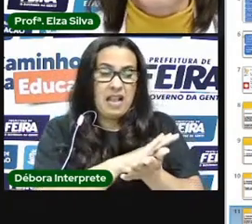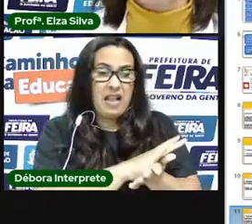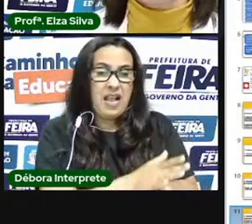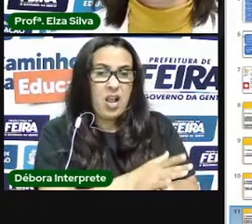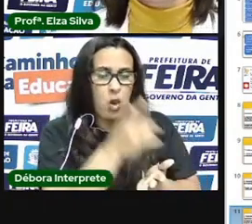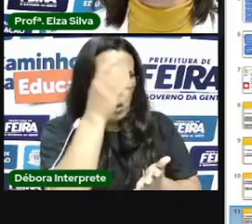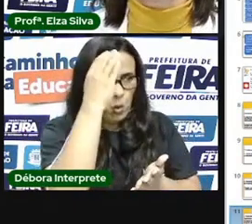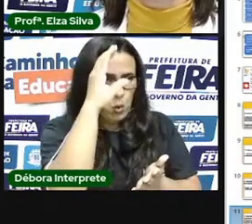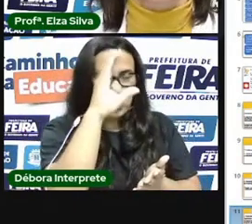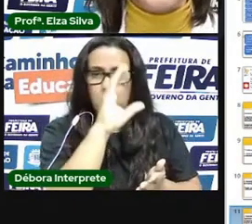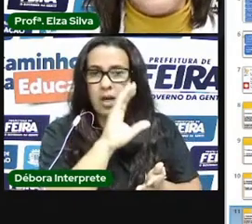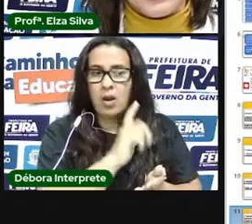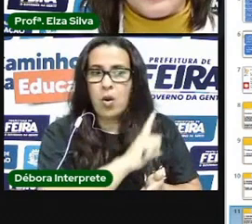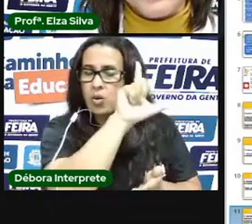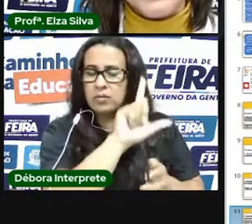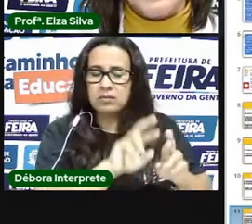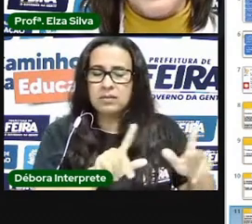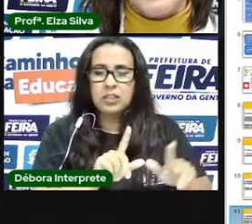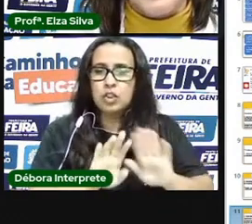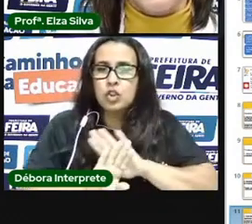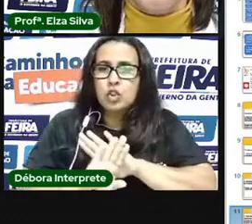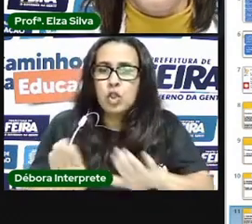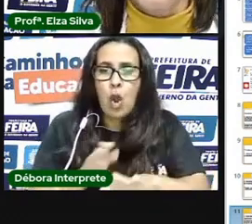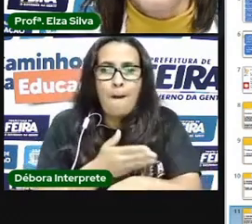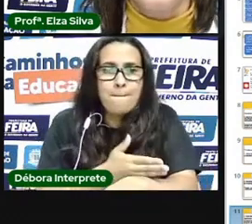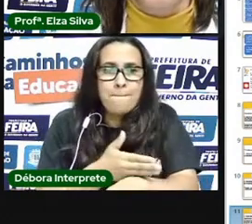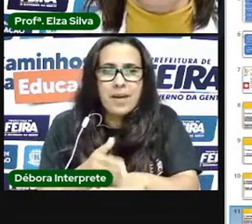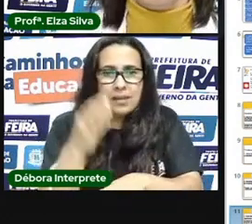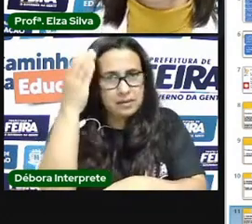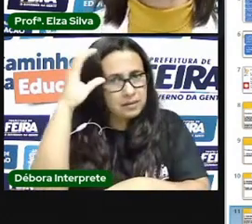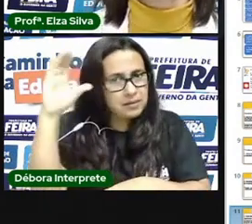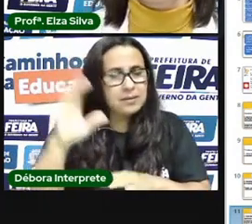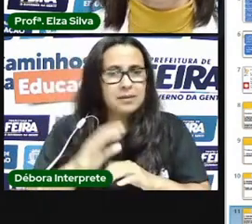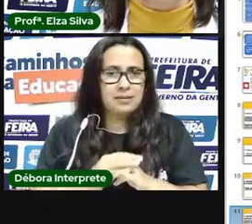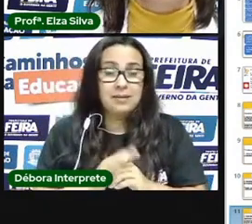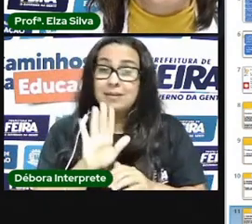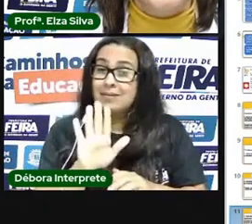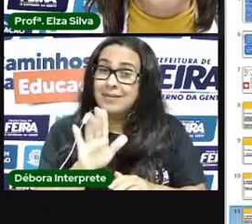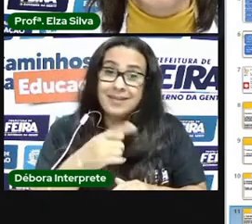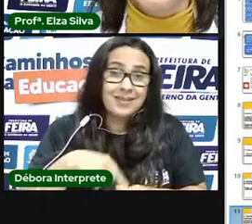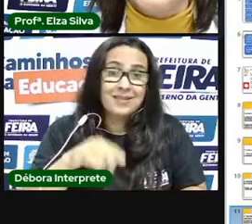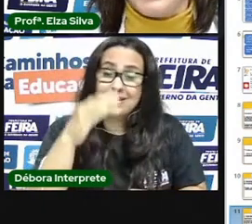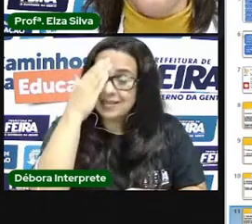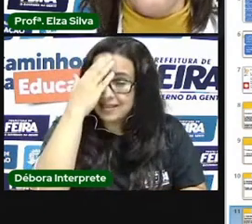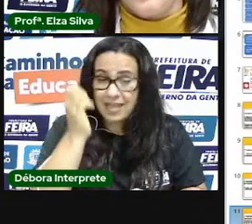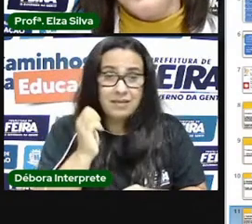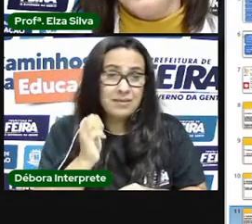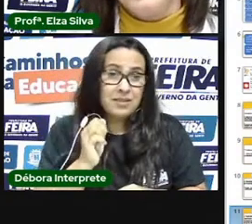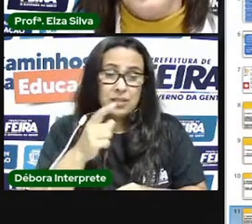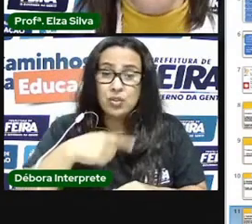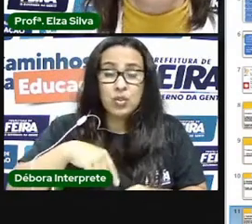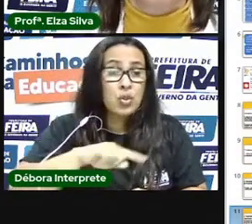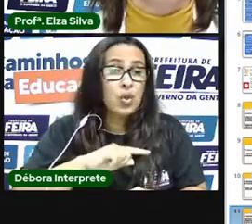podemos aceitar isto nós já sabemos que nós somos diversos e precisamos aceitar o